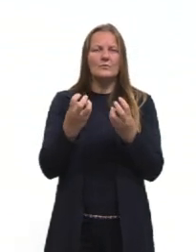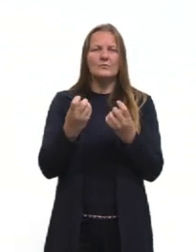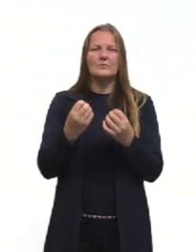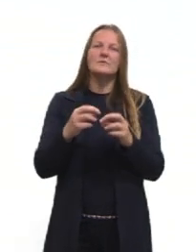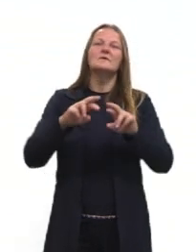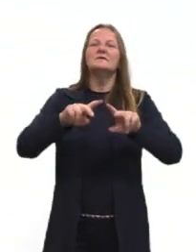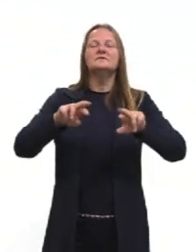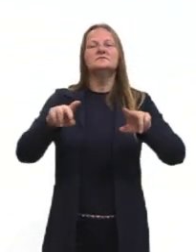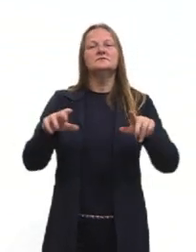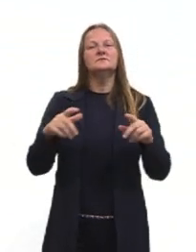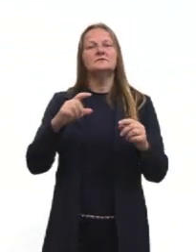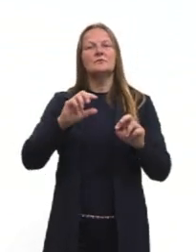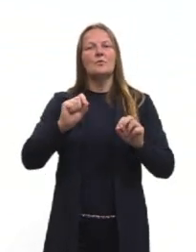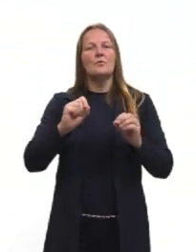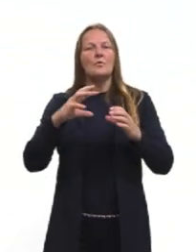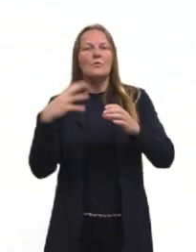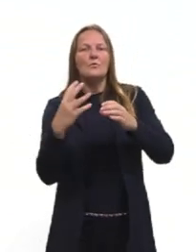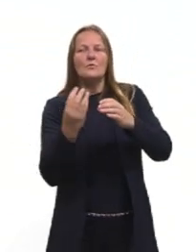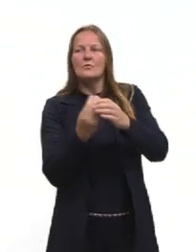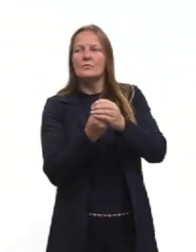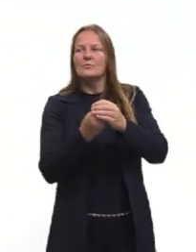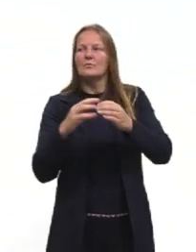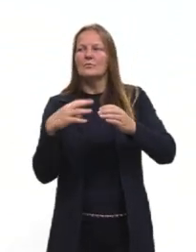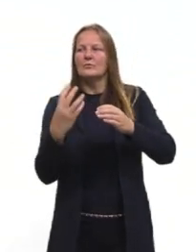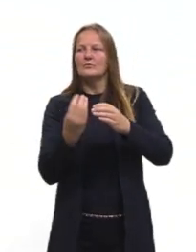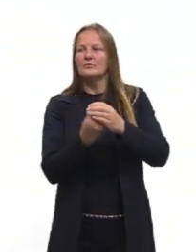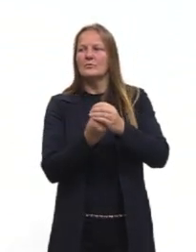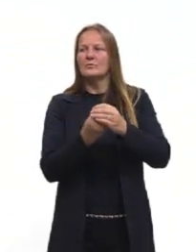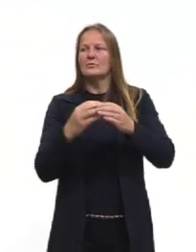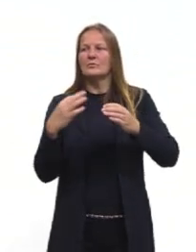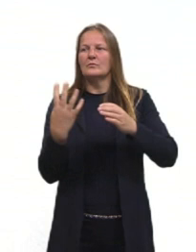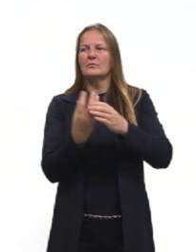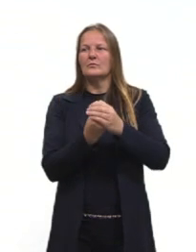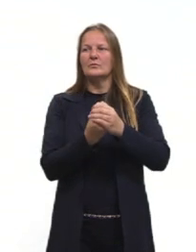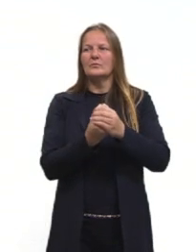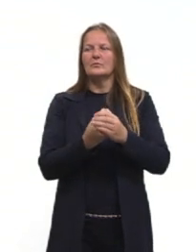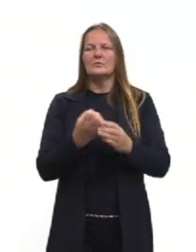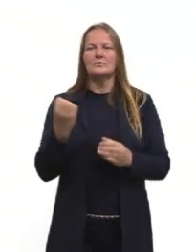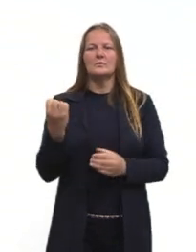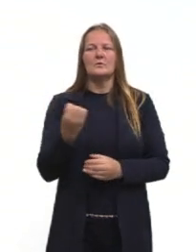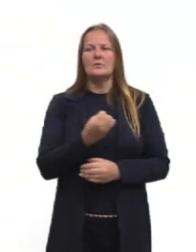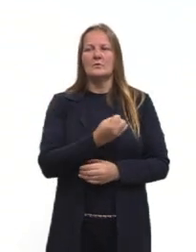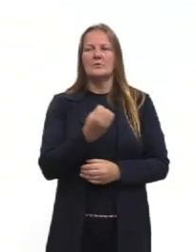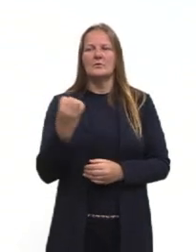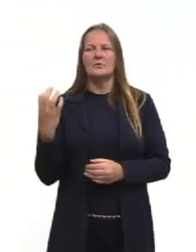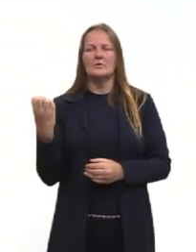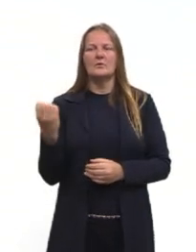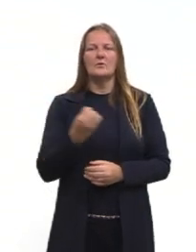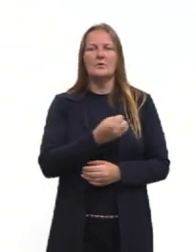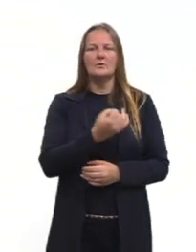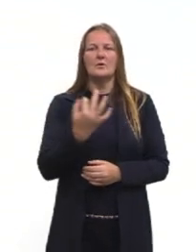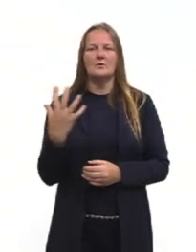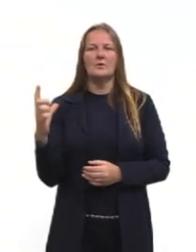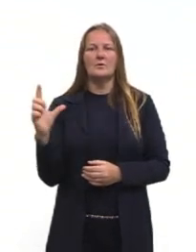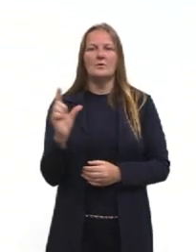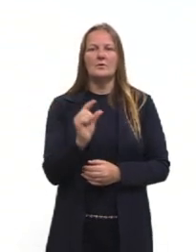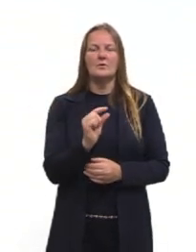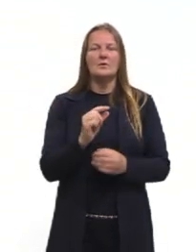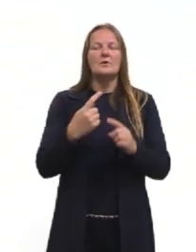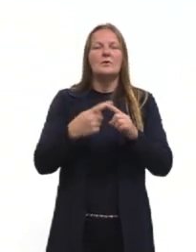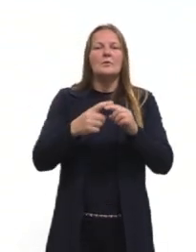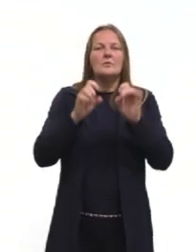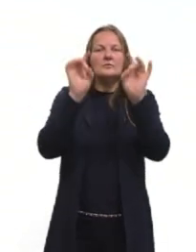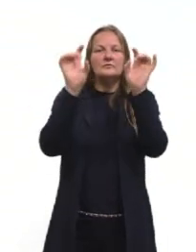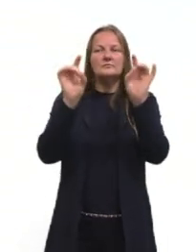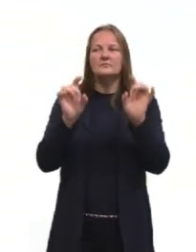o tipo de agrupamento que está sendo resolvido. Já que, para cada um, há métodos específicos